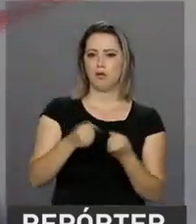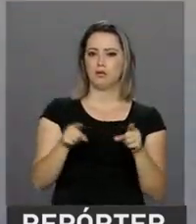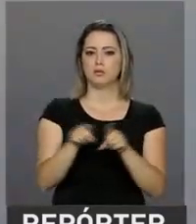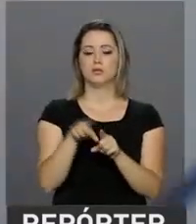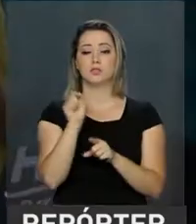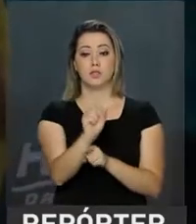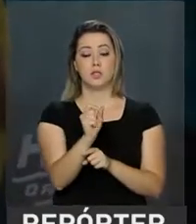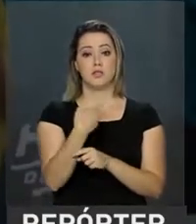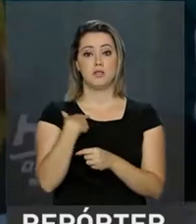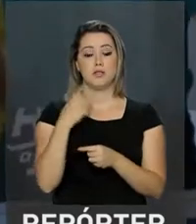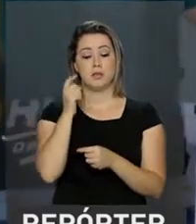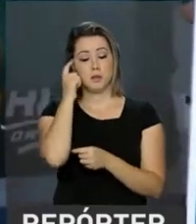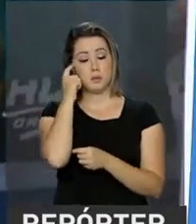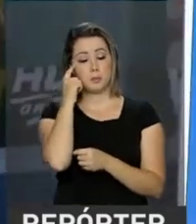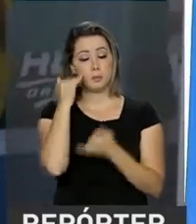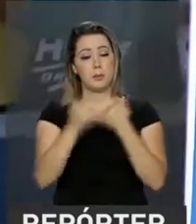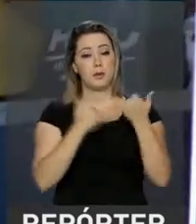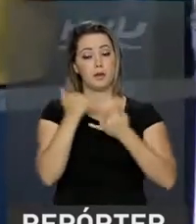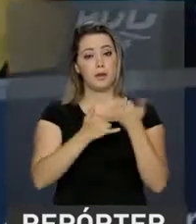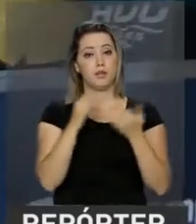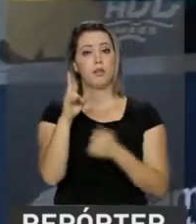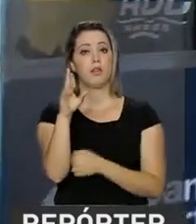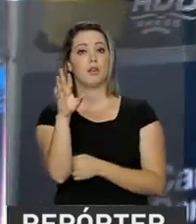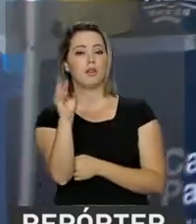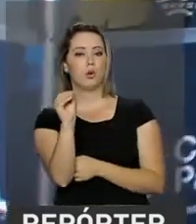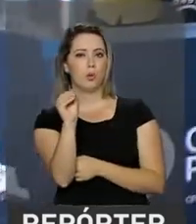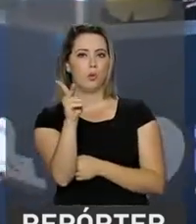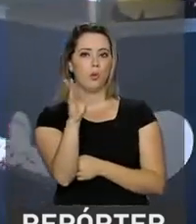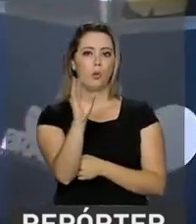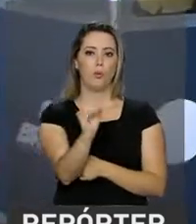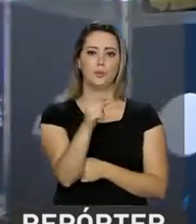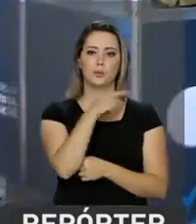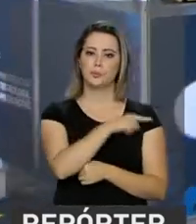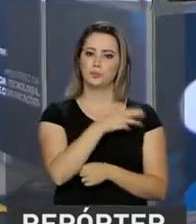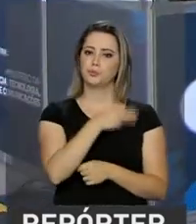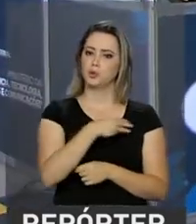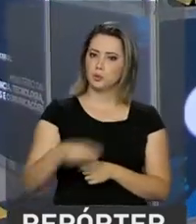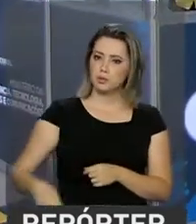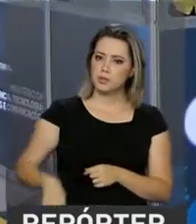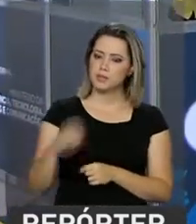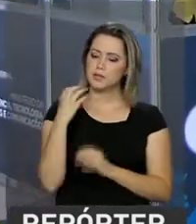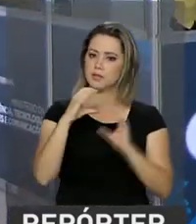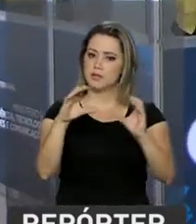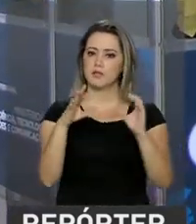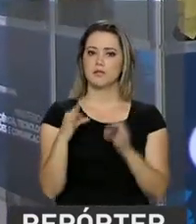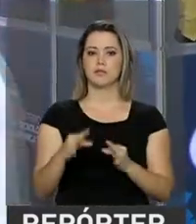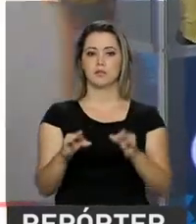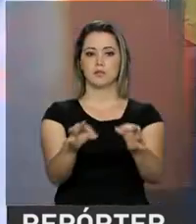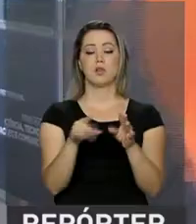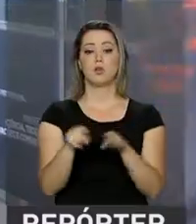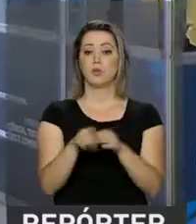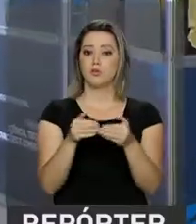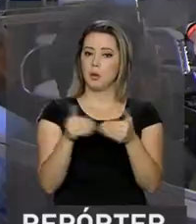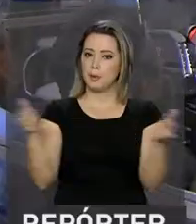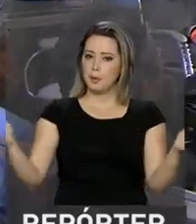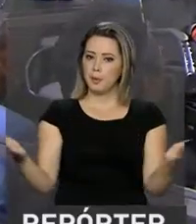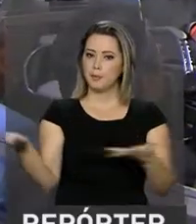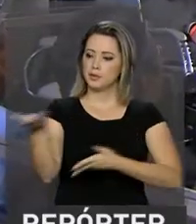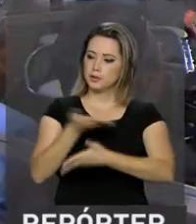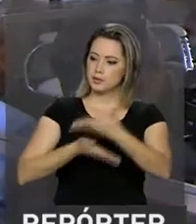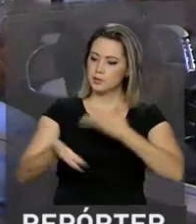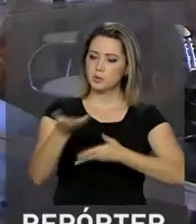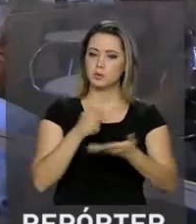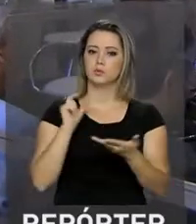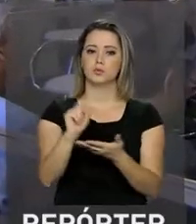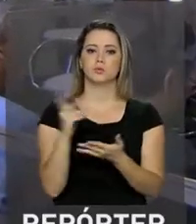robôs. O Ministério da Ciência, Tecnologia, Inovações e Comunicações montou um estande aberto ao público. No